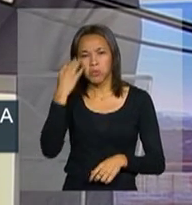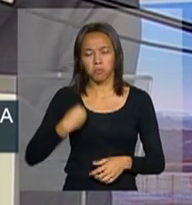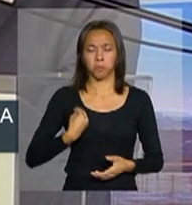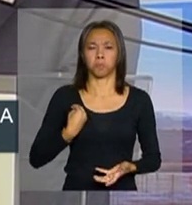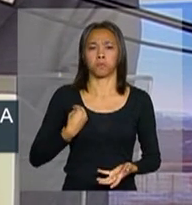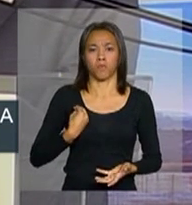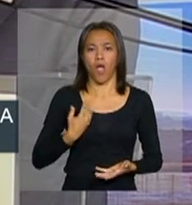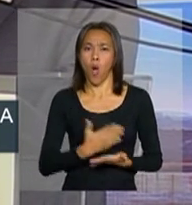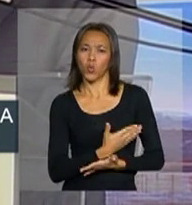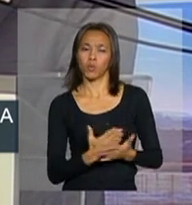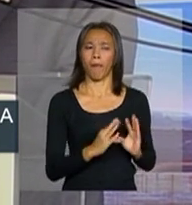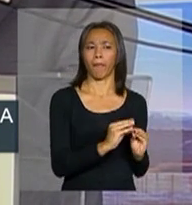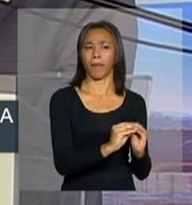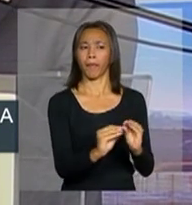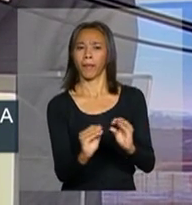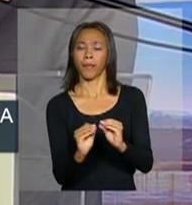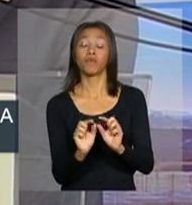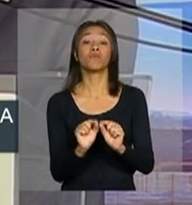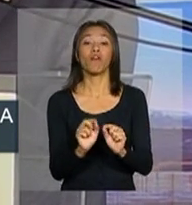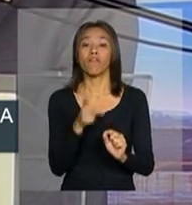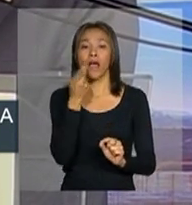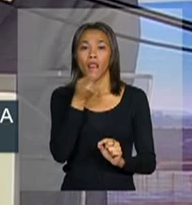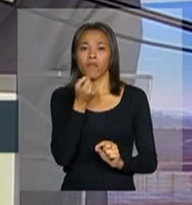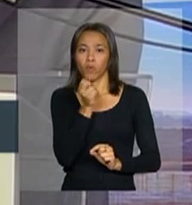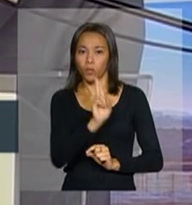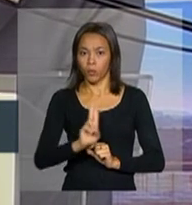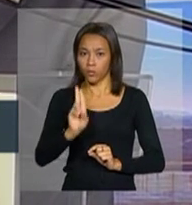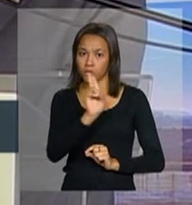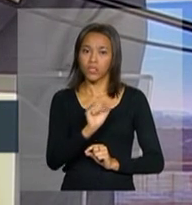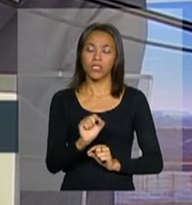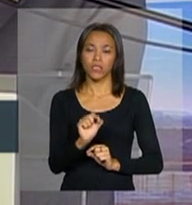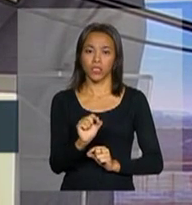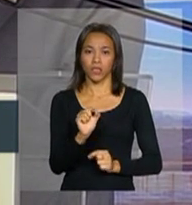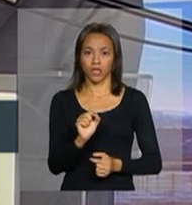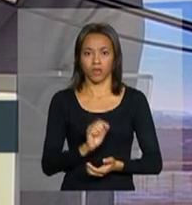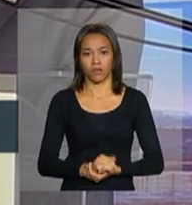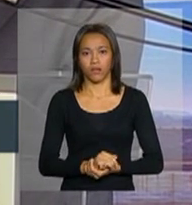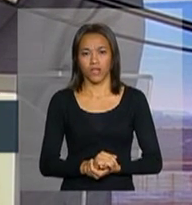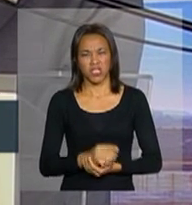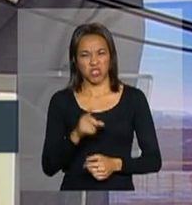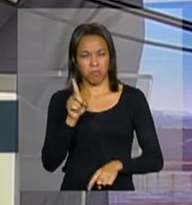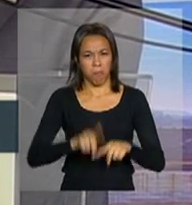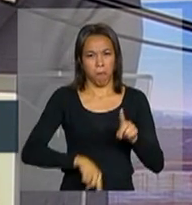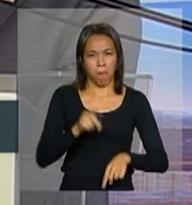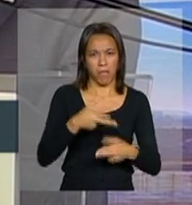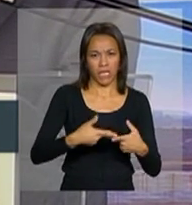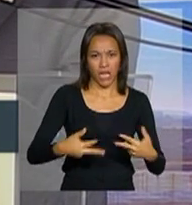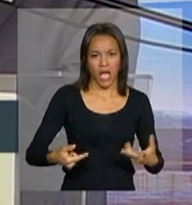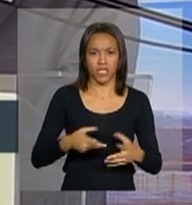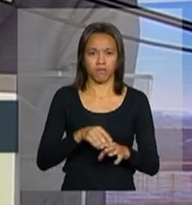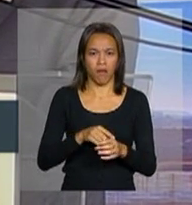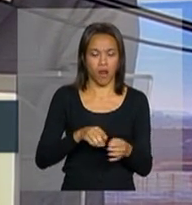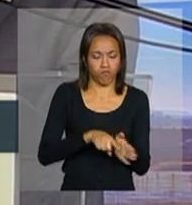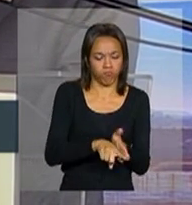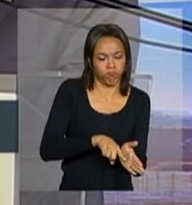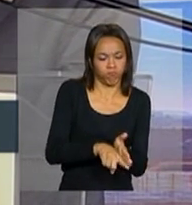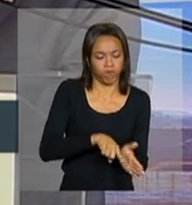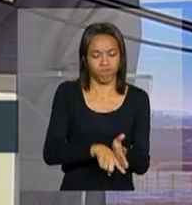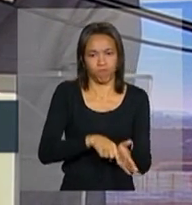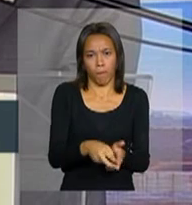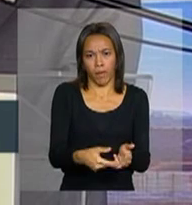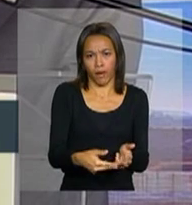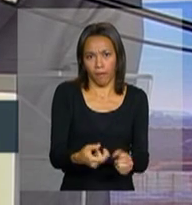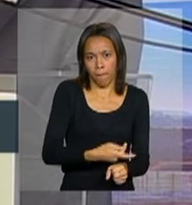Uns falavam sobre o uso de escafandros e outros equipamentos de garimpagem de